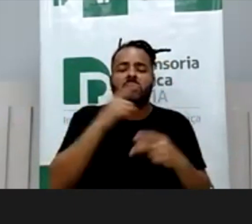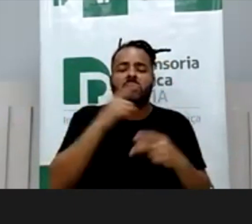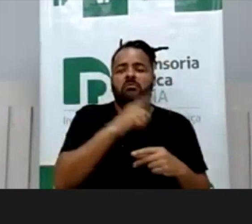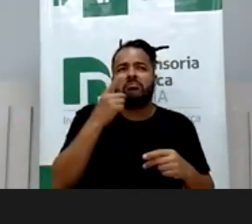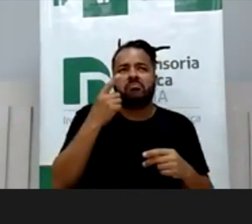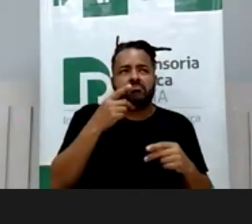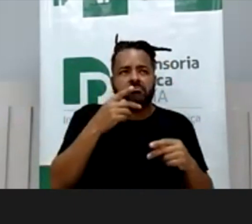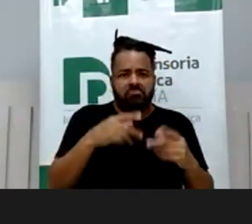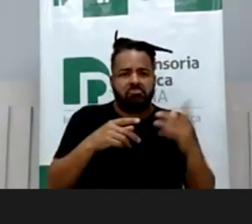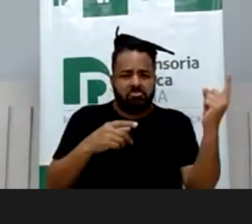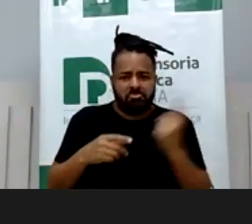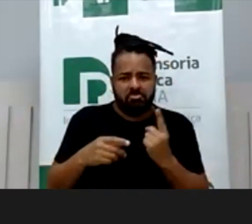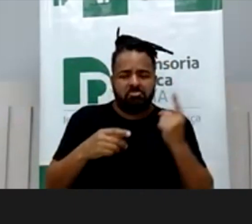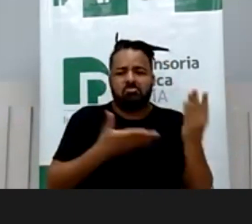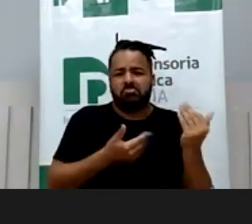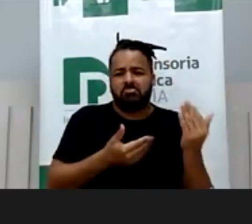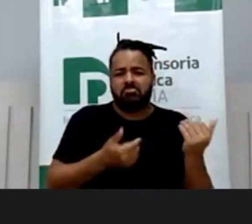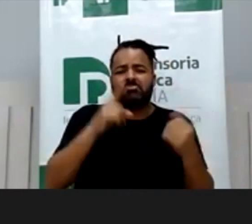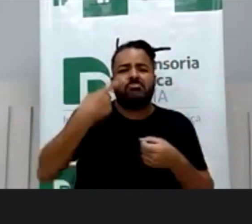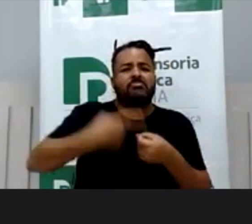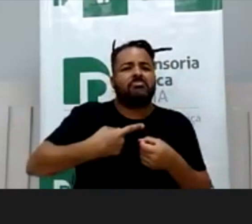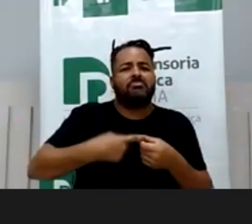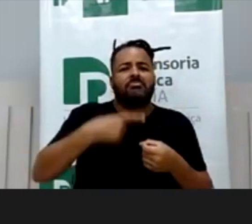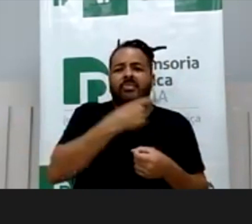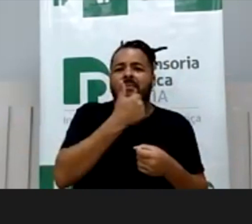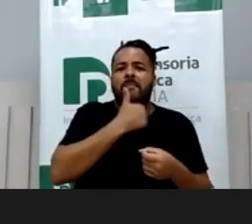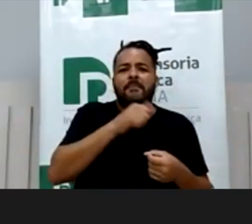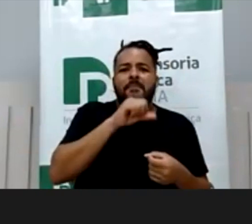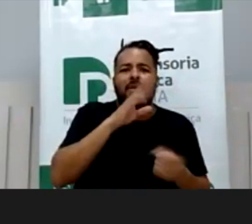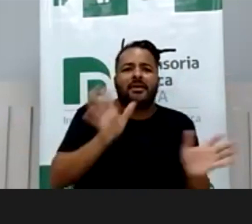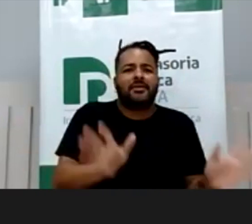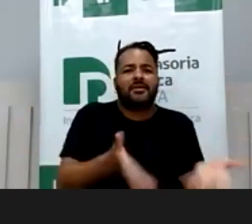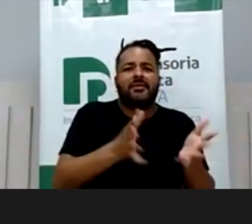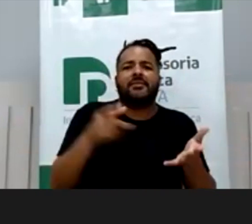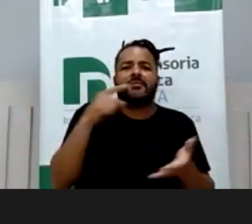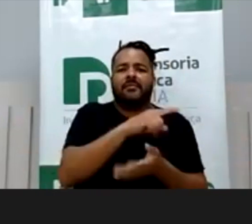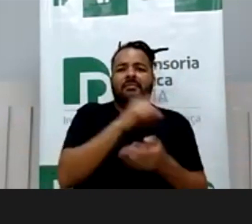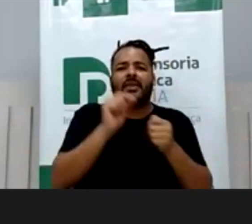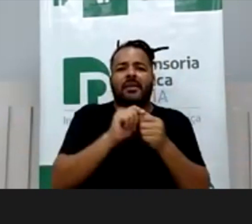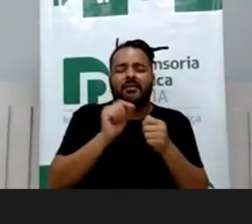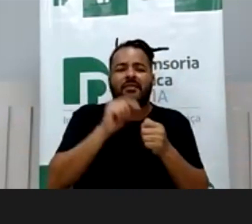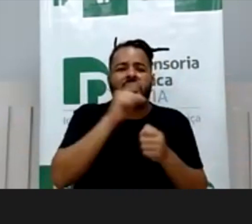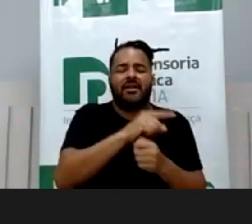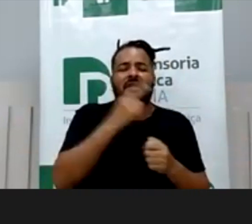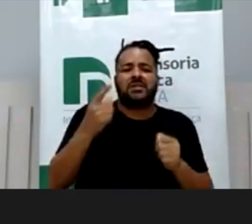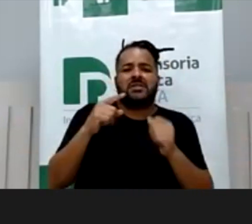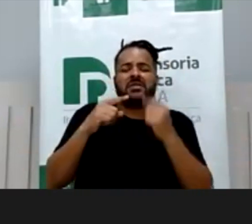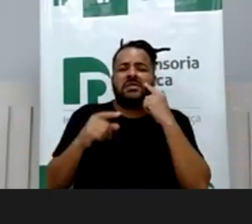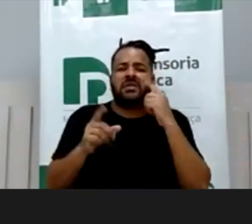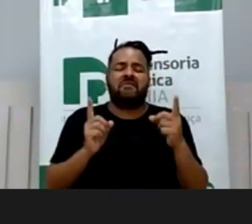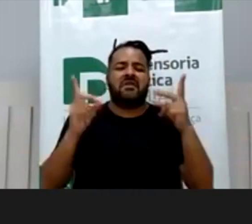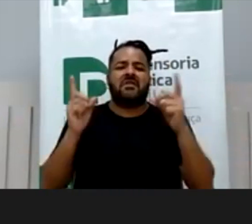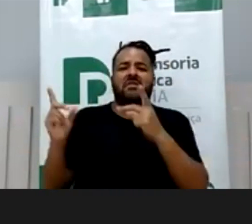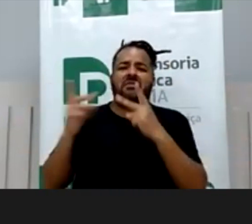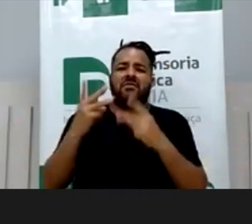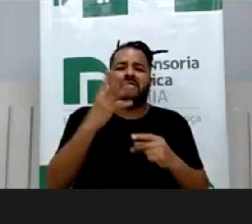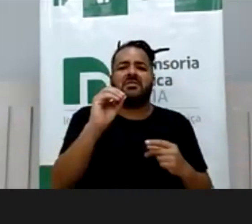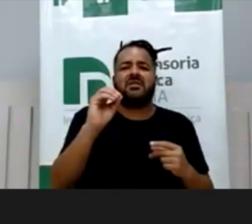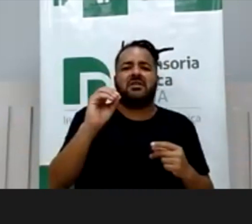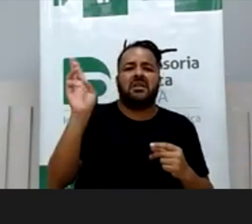de uma adolescente do interior que a mãe estava estimulando a se rifar sexualmente na internet por 30 reais